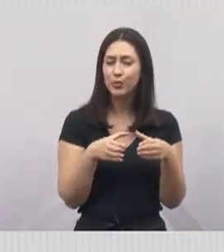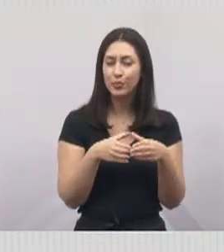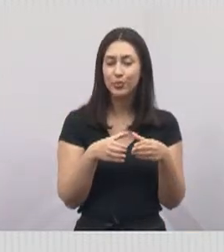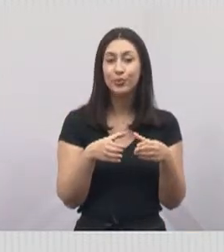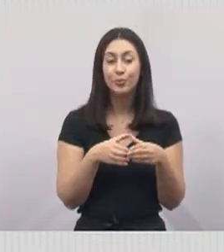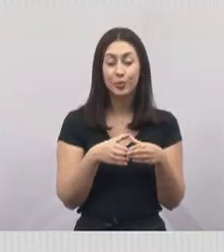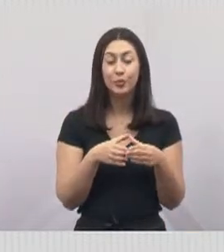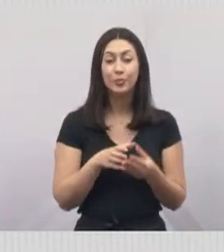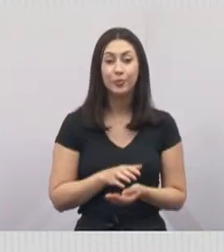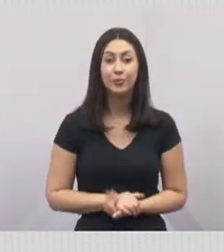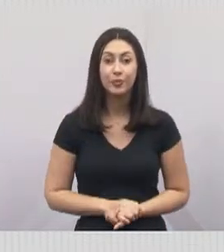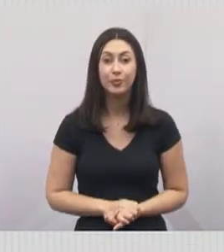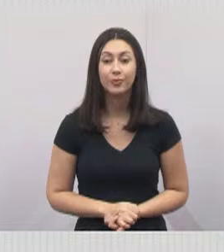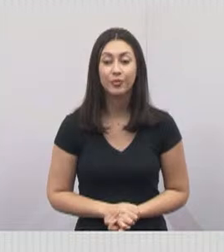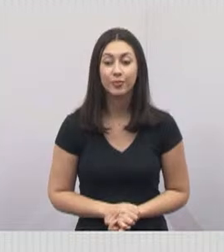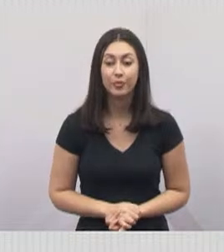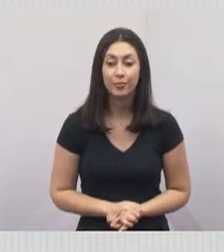COE.